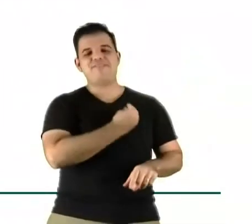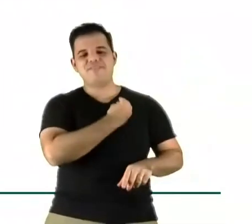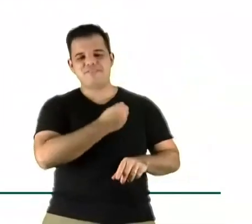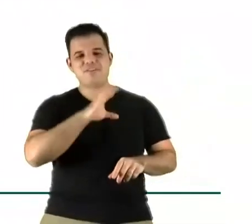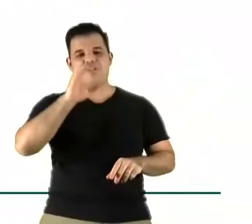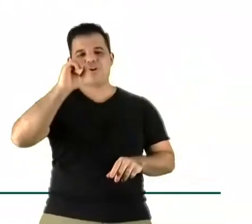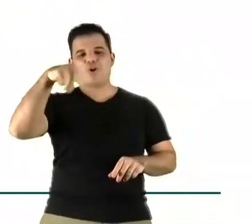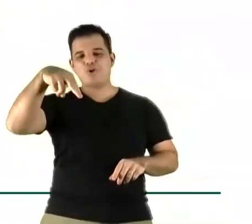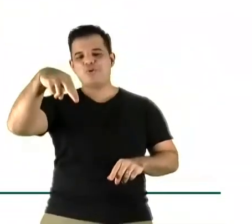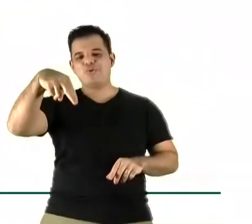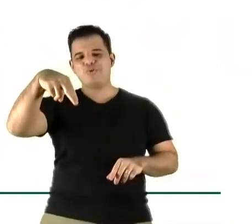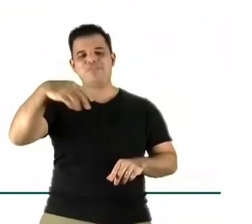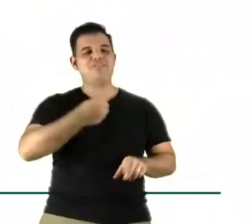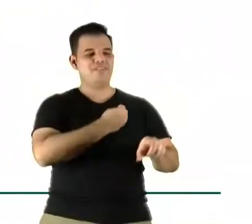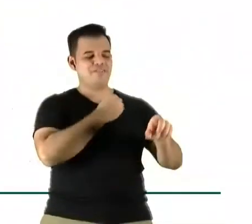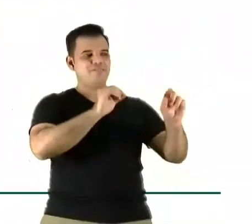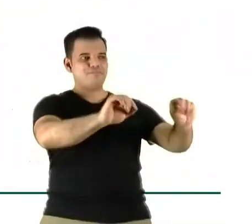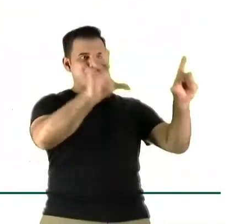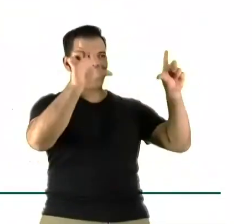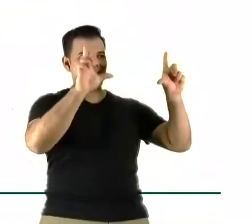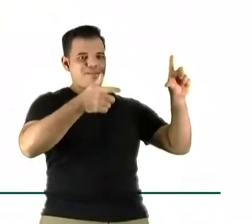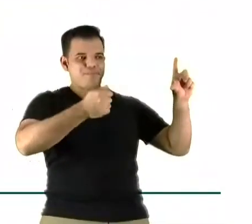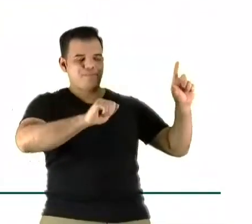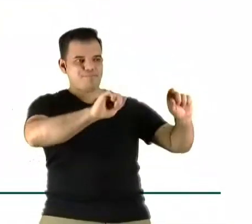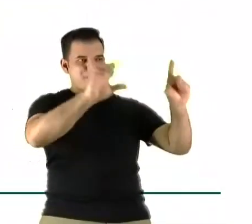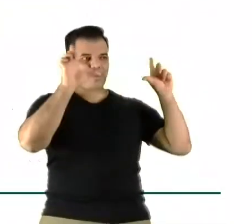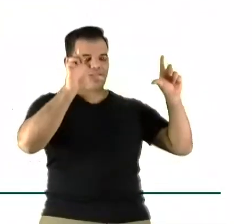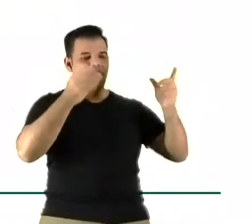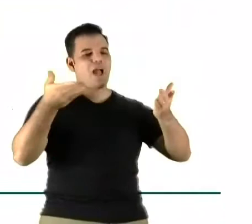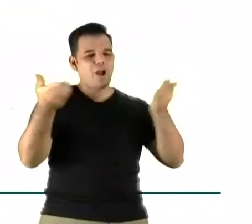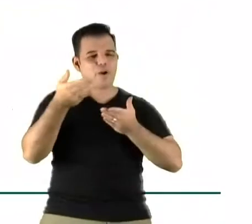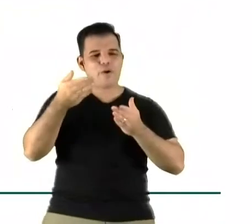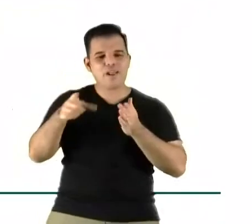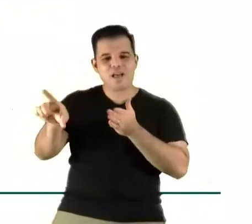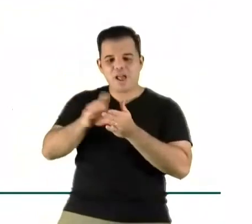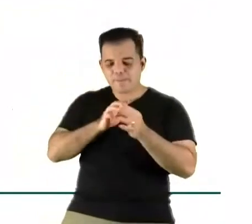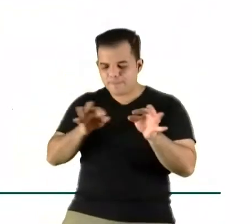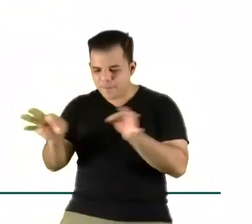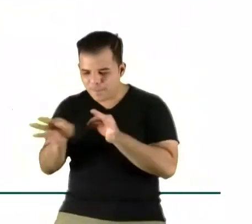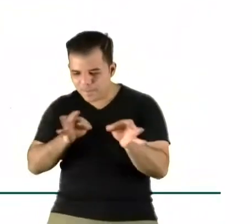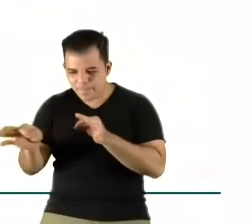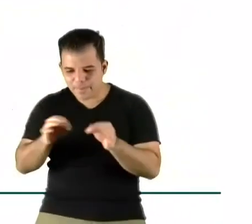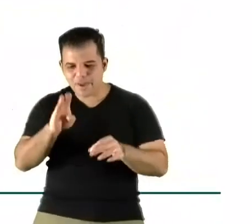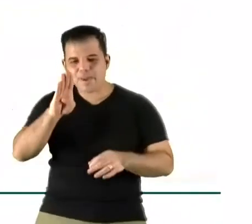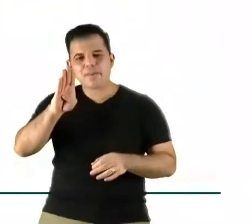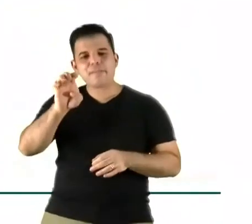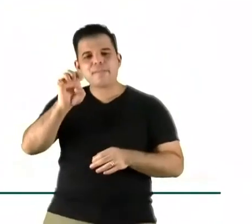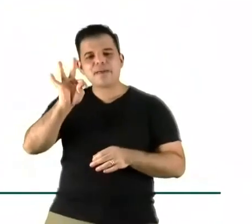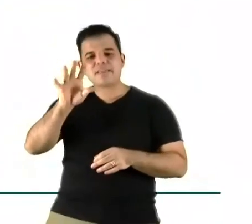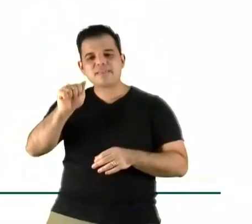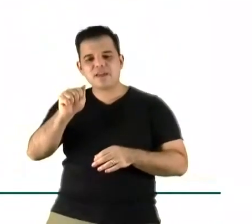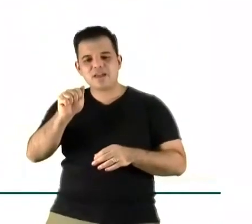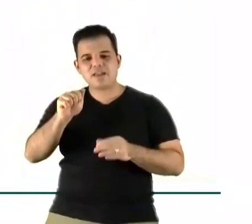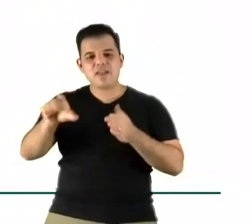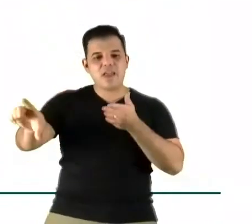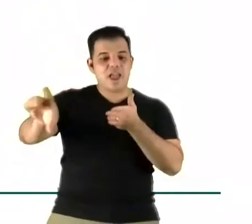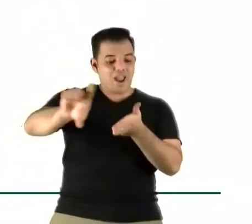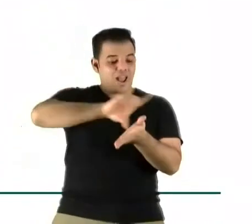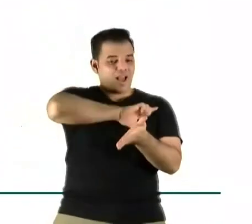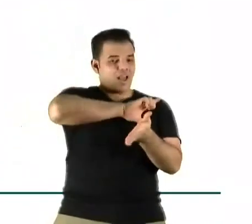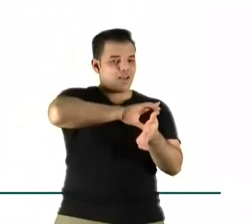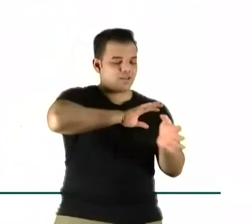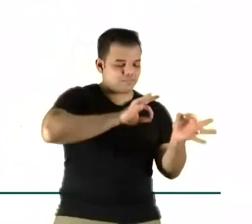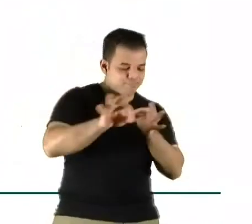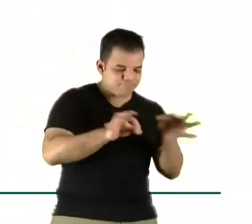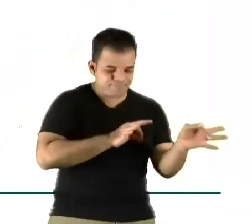isso abre muitos caminhos. A gente está agora com o Beta rodando que a gente faz uma entrega pensando num